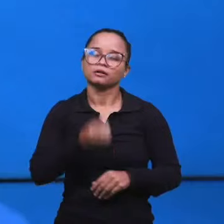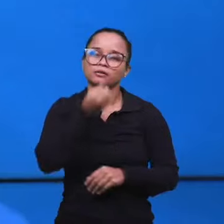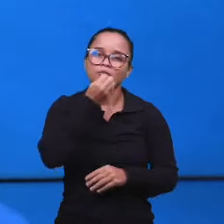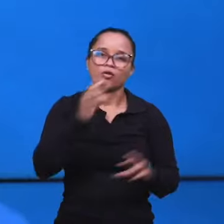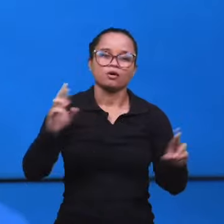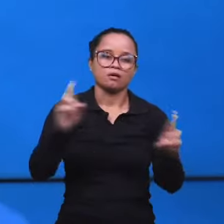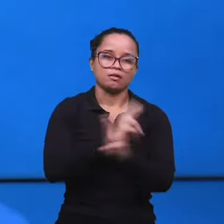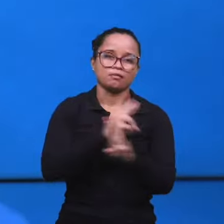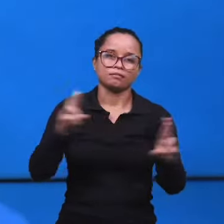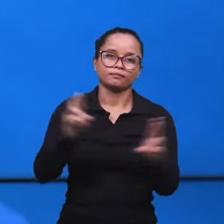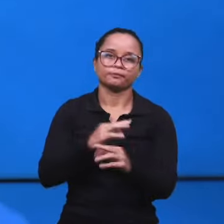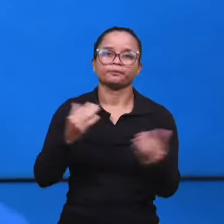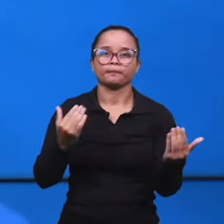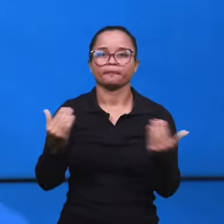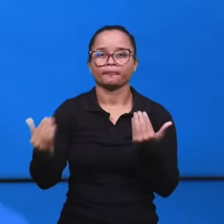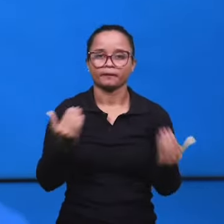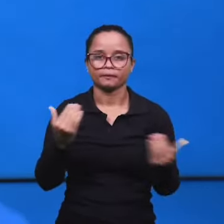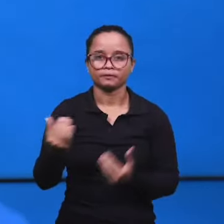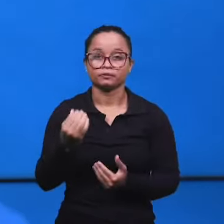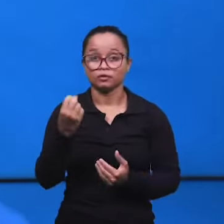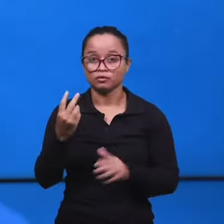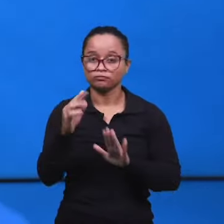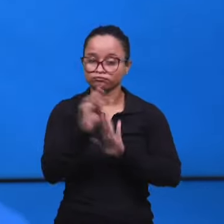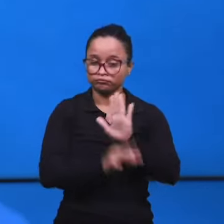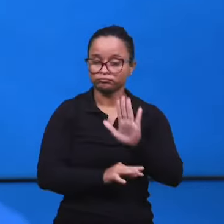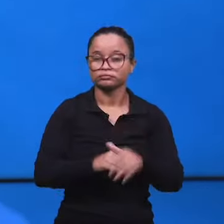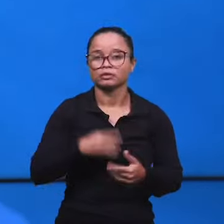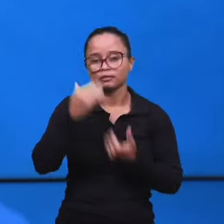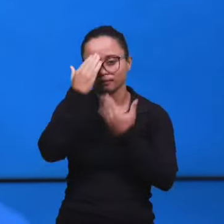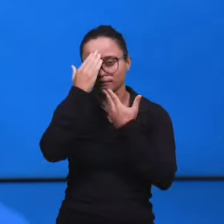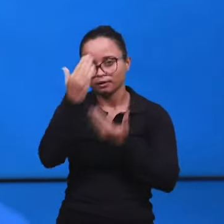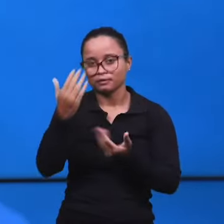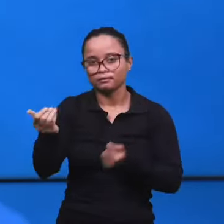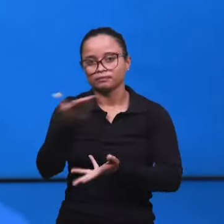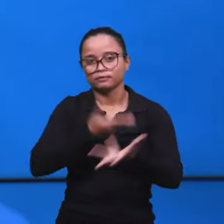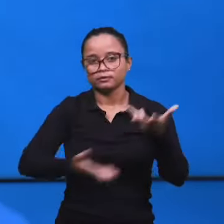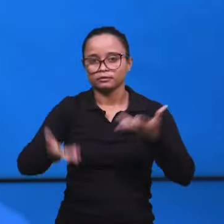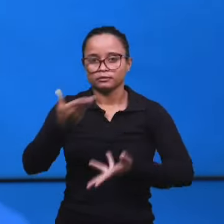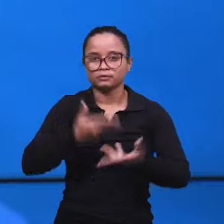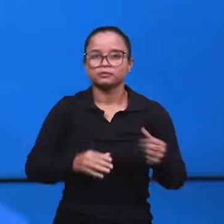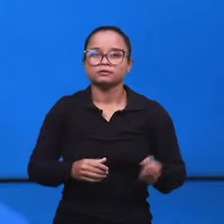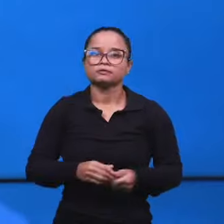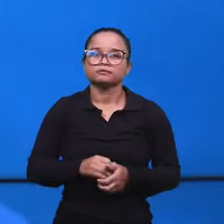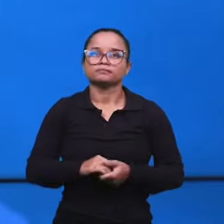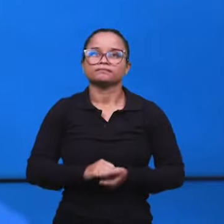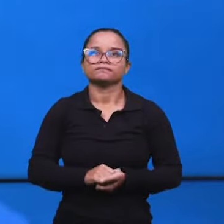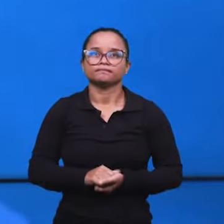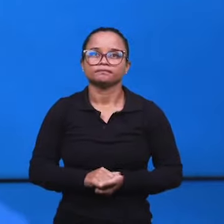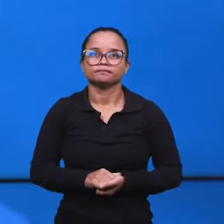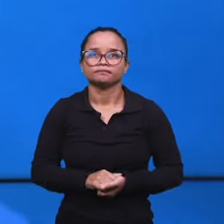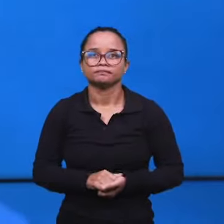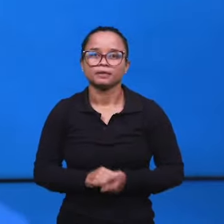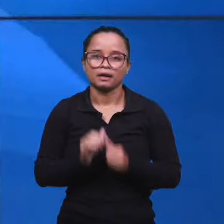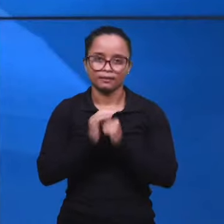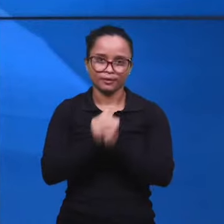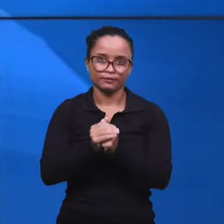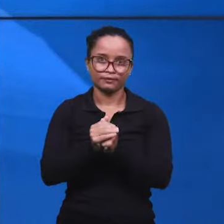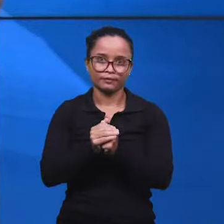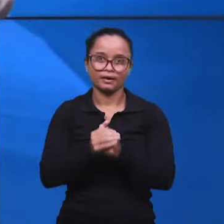essa comparação, essa correlação entre os dois textos. Obrigado, então, pela sua participação, Rodrigo. Glória a Jesus.